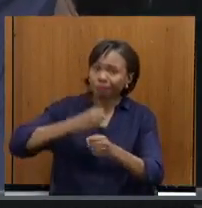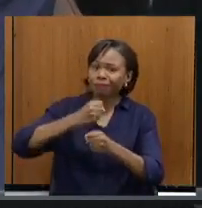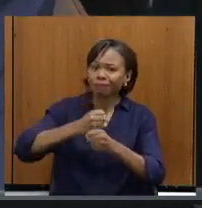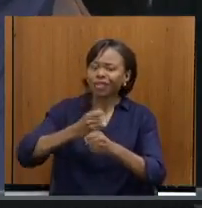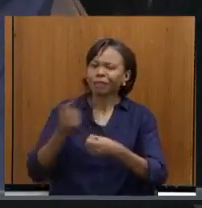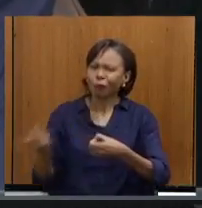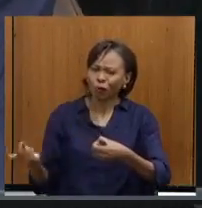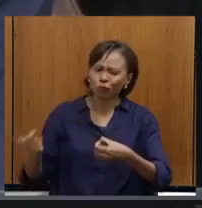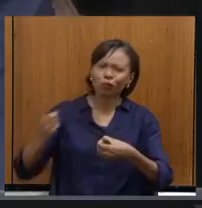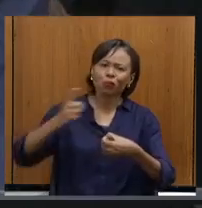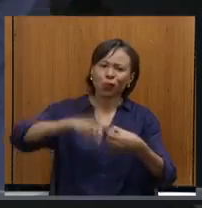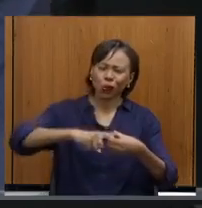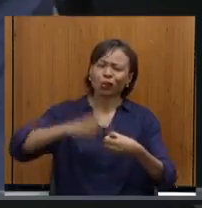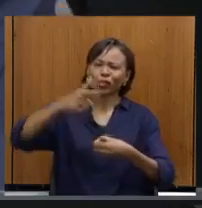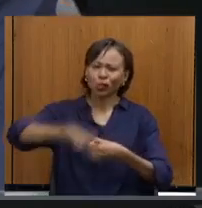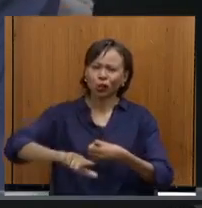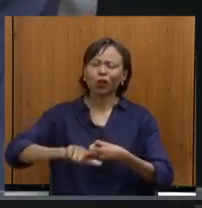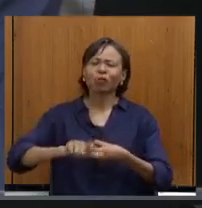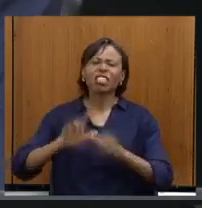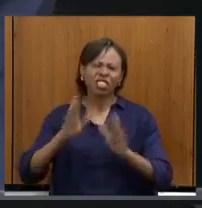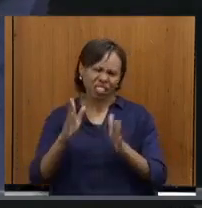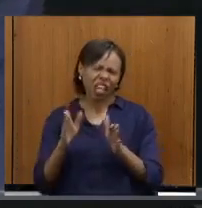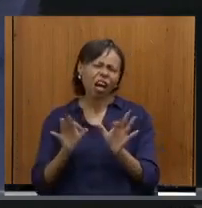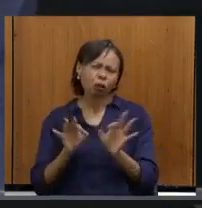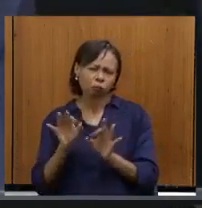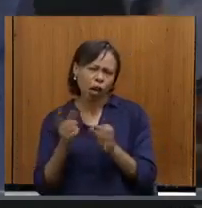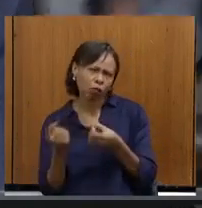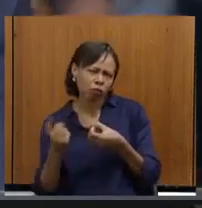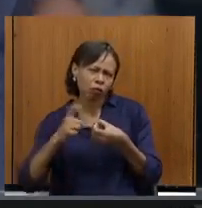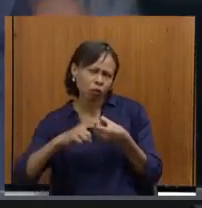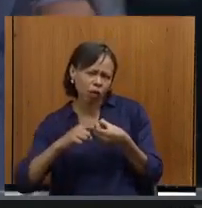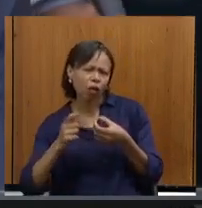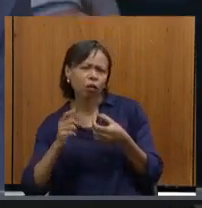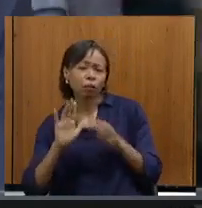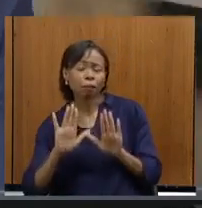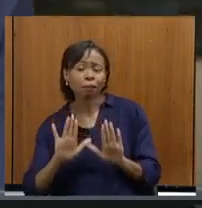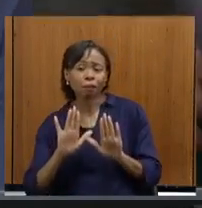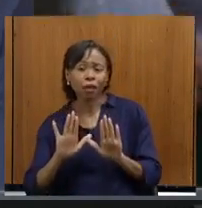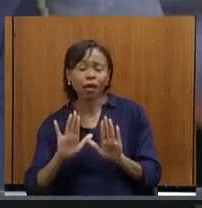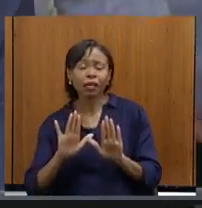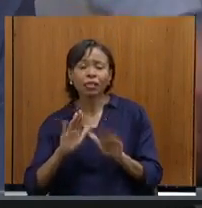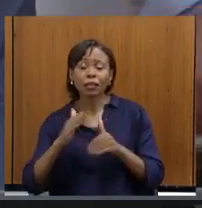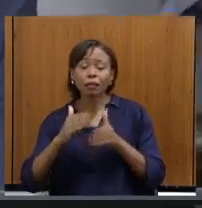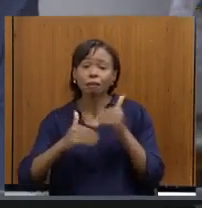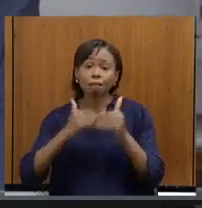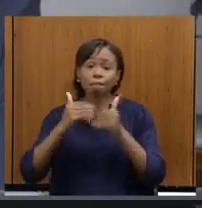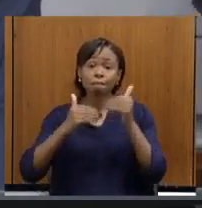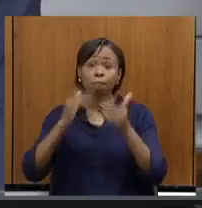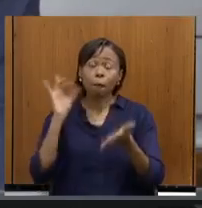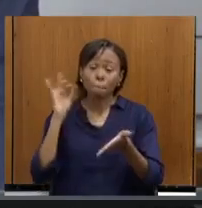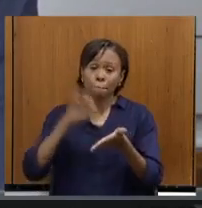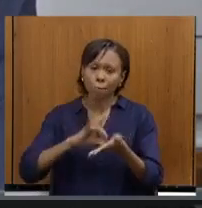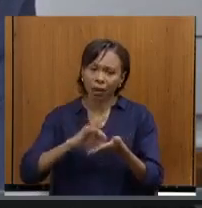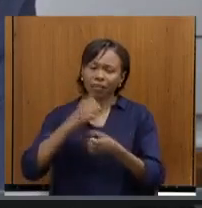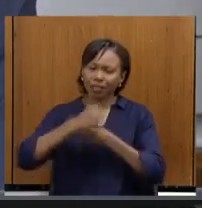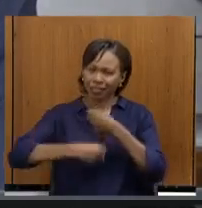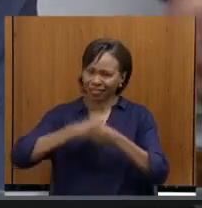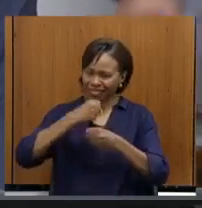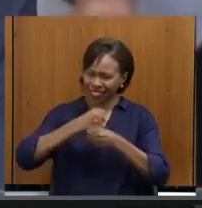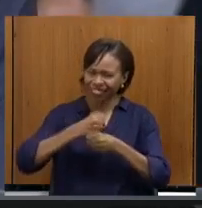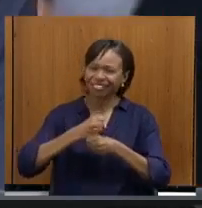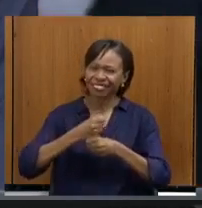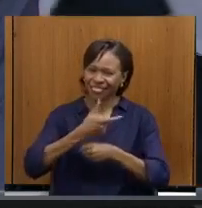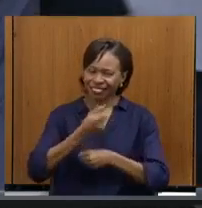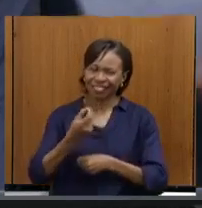retomada, já está acontecendo, mas com certeza de uma forma mais efetiva o ano que vem. Mas, no mais,